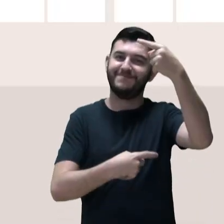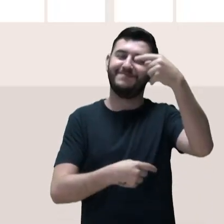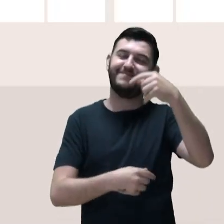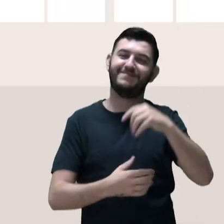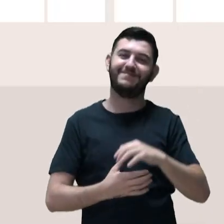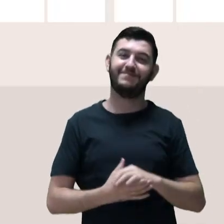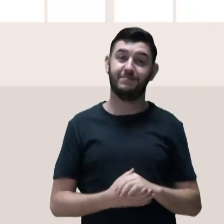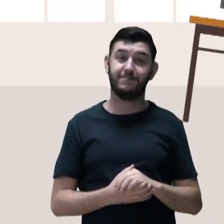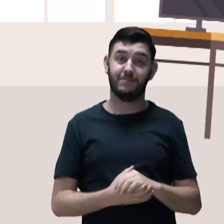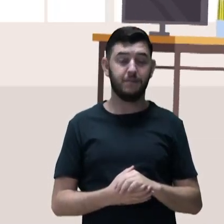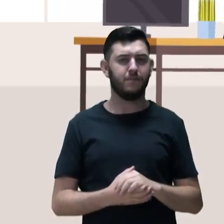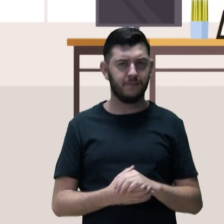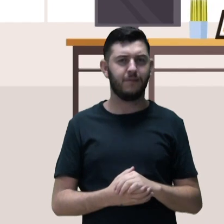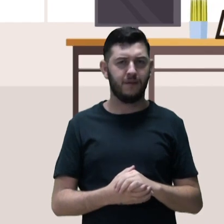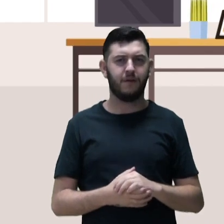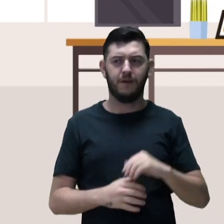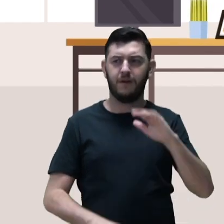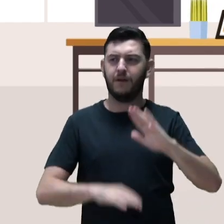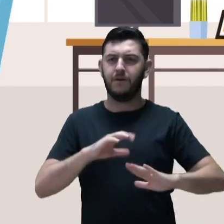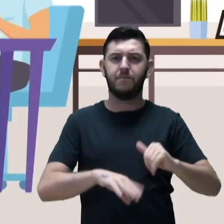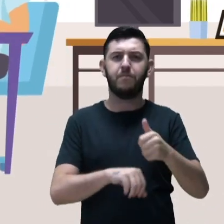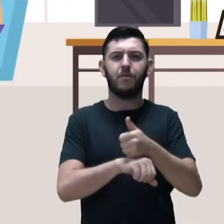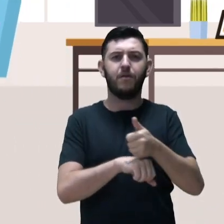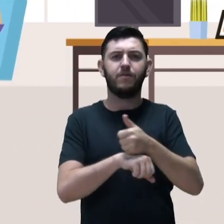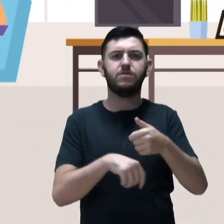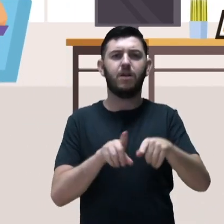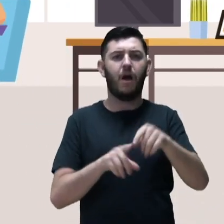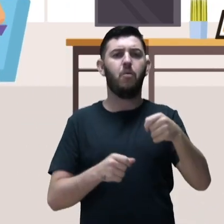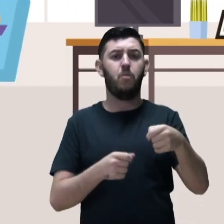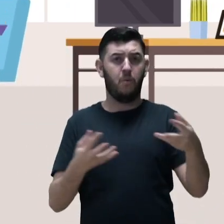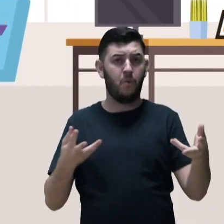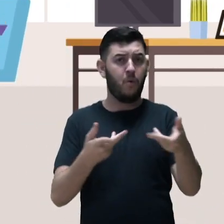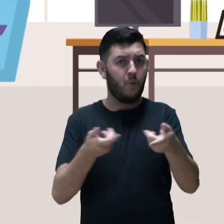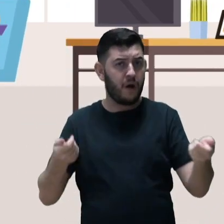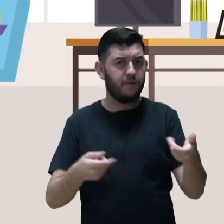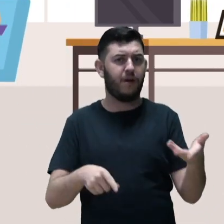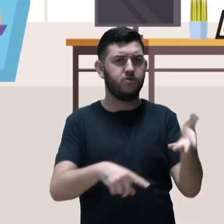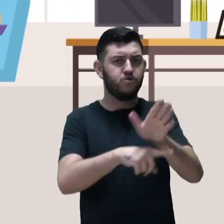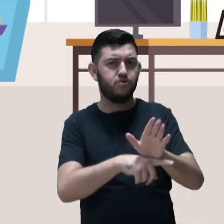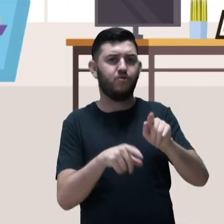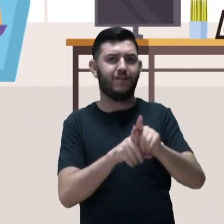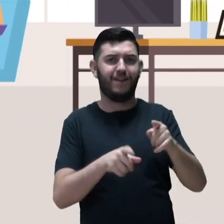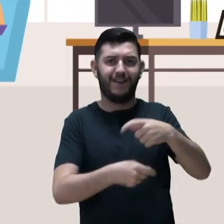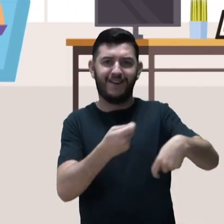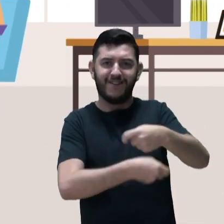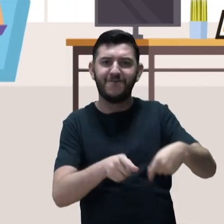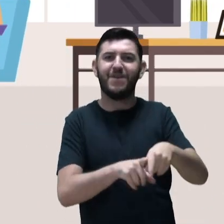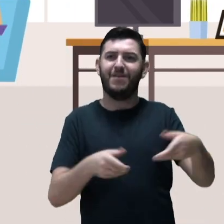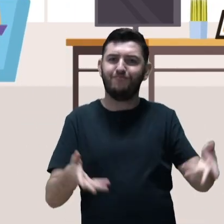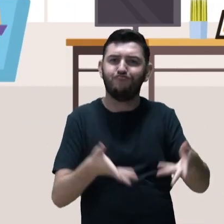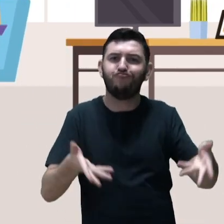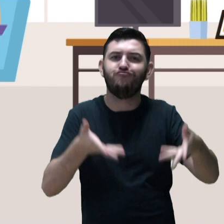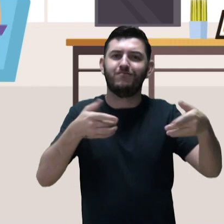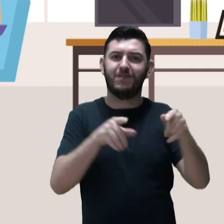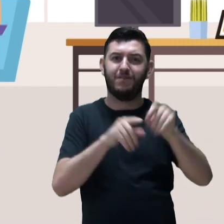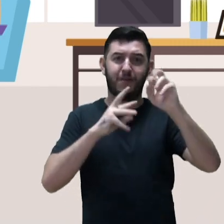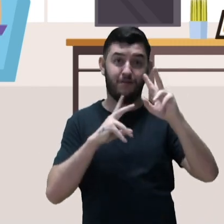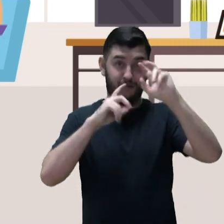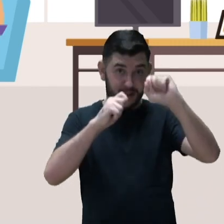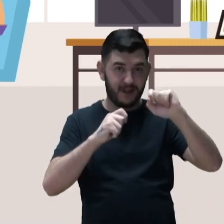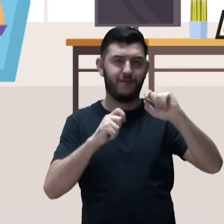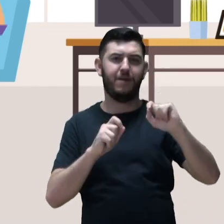A qualificação profissional é um dos caminhos para impulsionar a economia e para o fortalecimento da